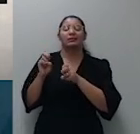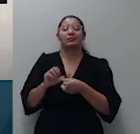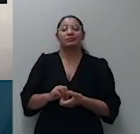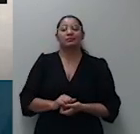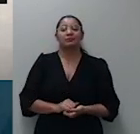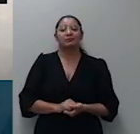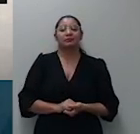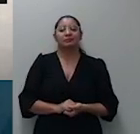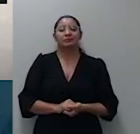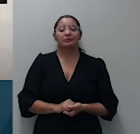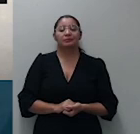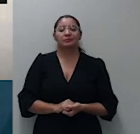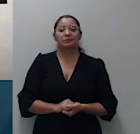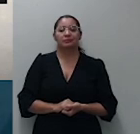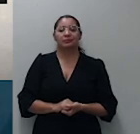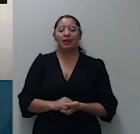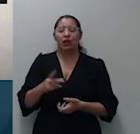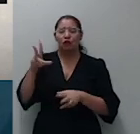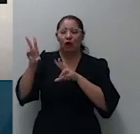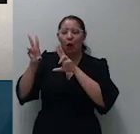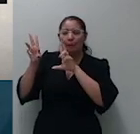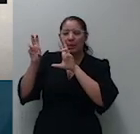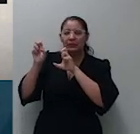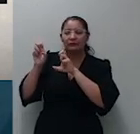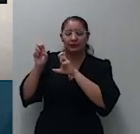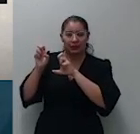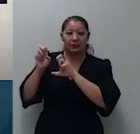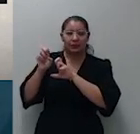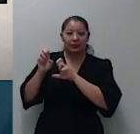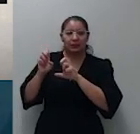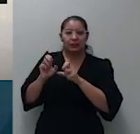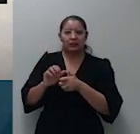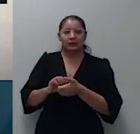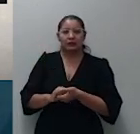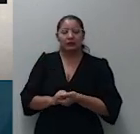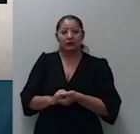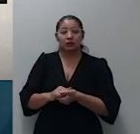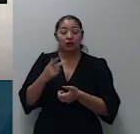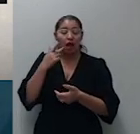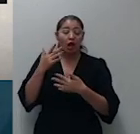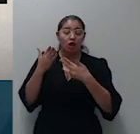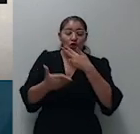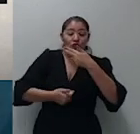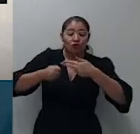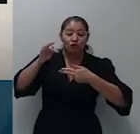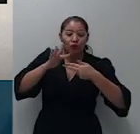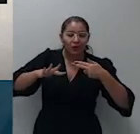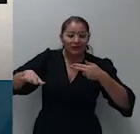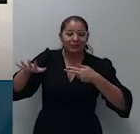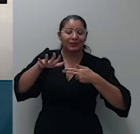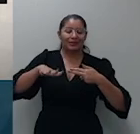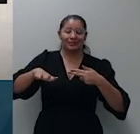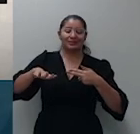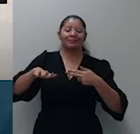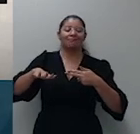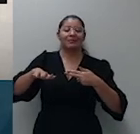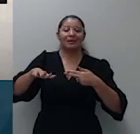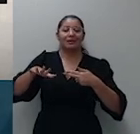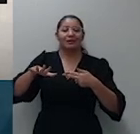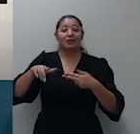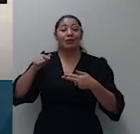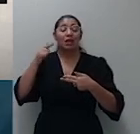observação atenta da jurisprudência da casa que há julgados